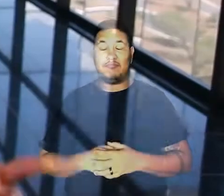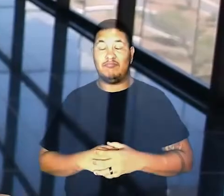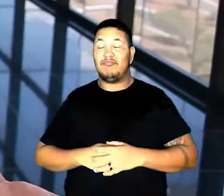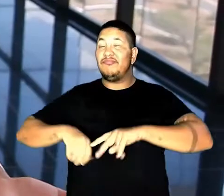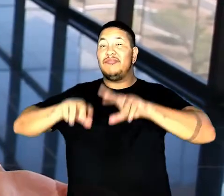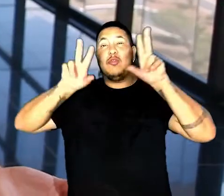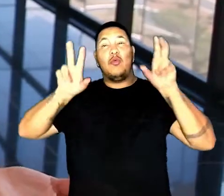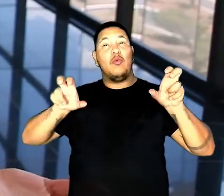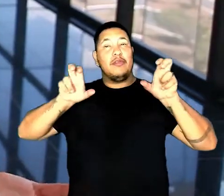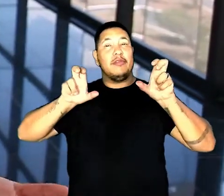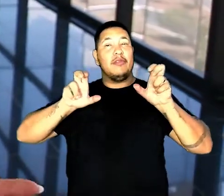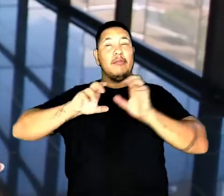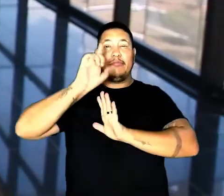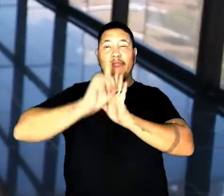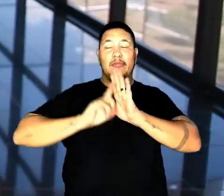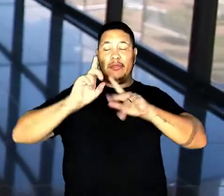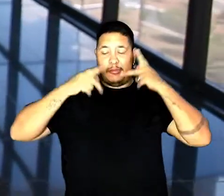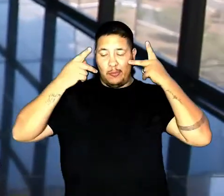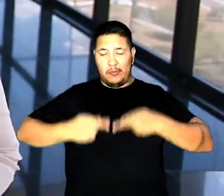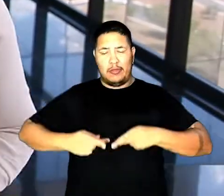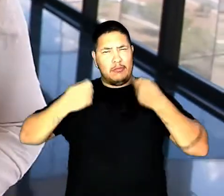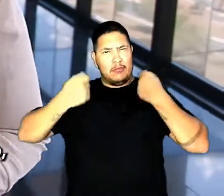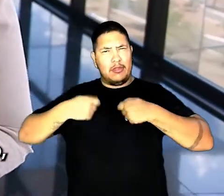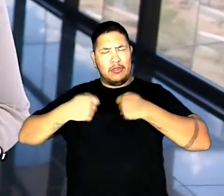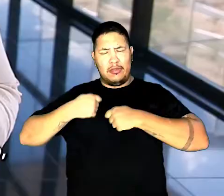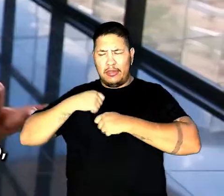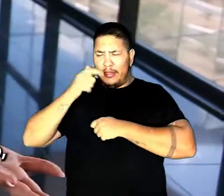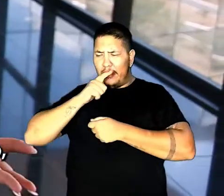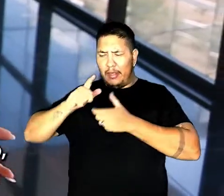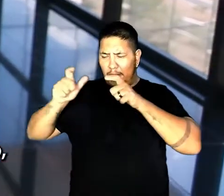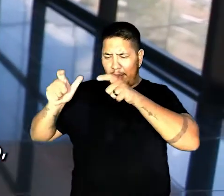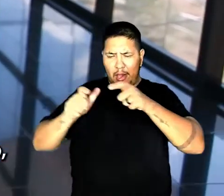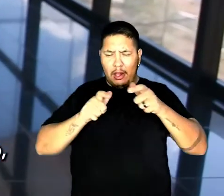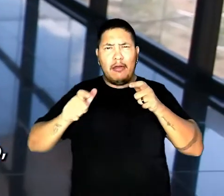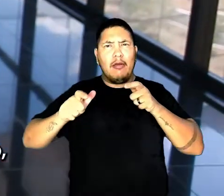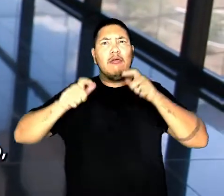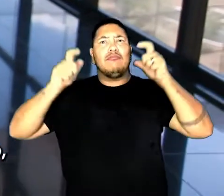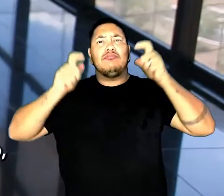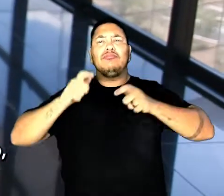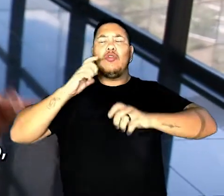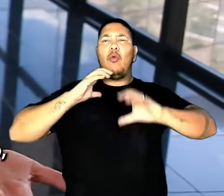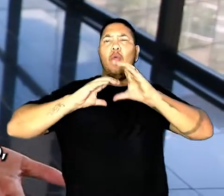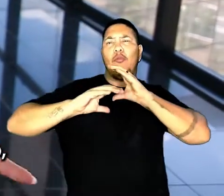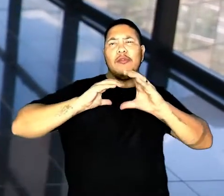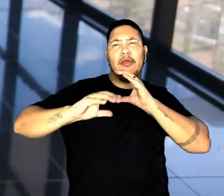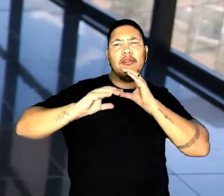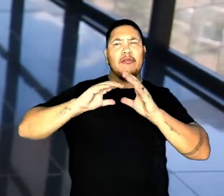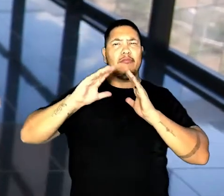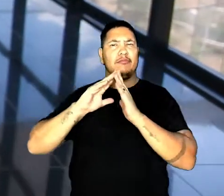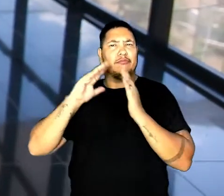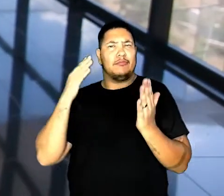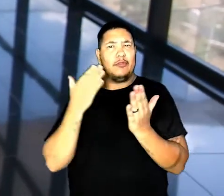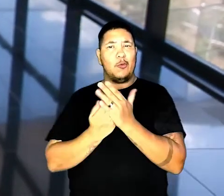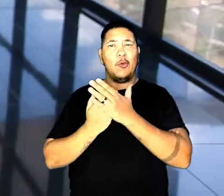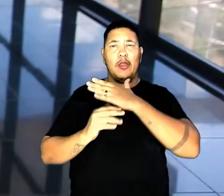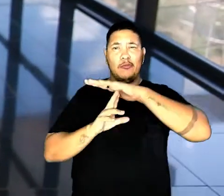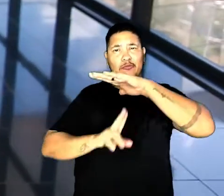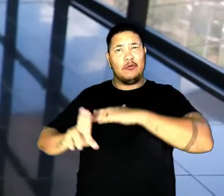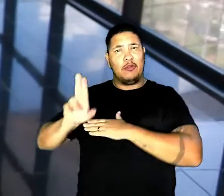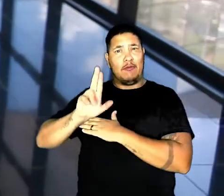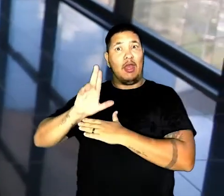O tema Direitos Humanos precisa ganhar cada vez mais espaço nos meios de comunicação, nas escolas,